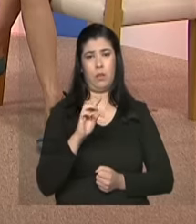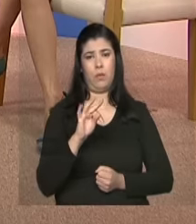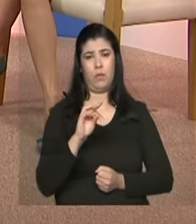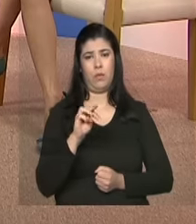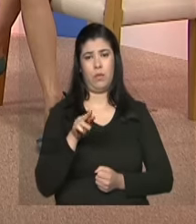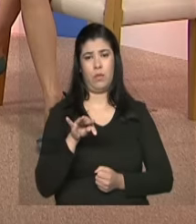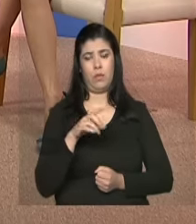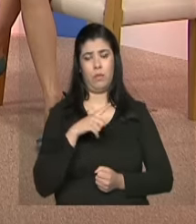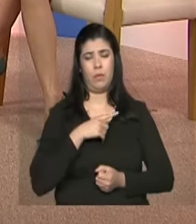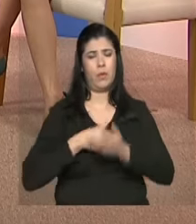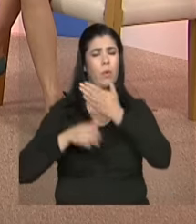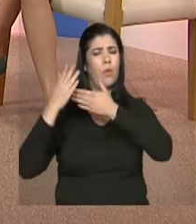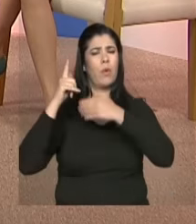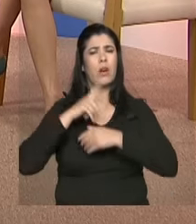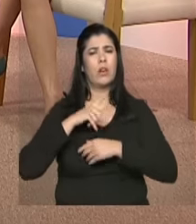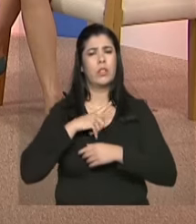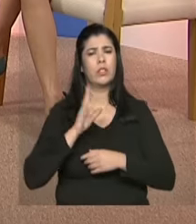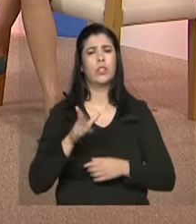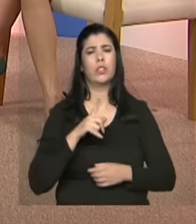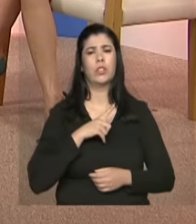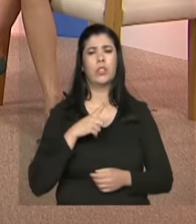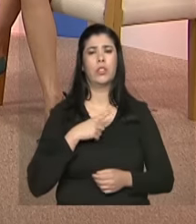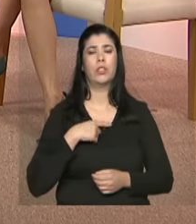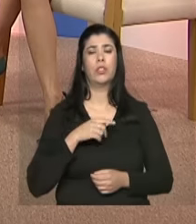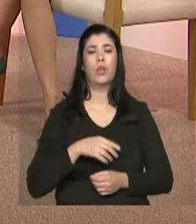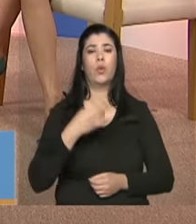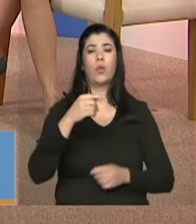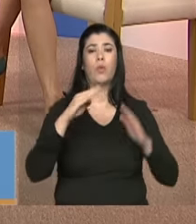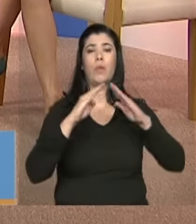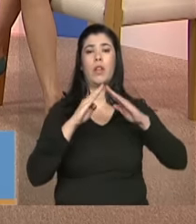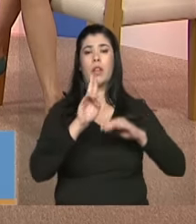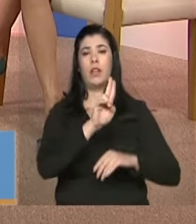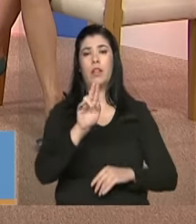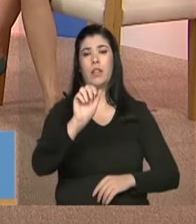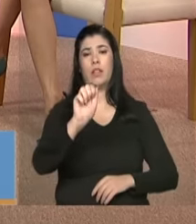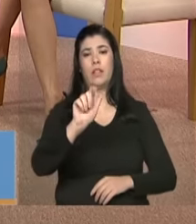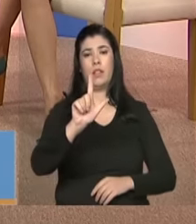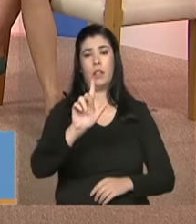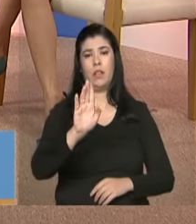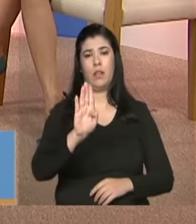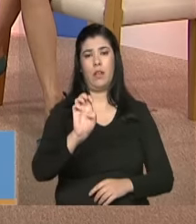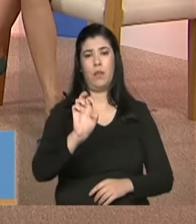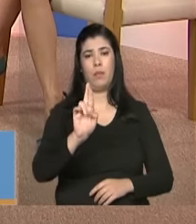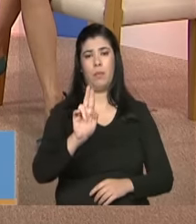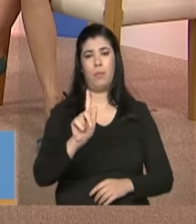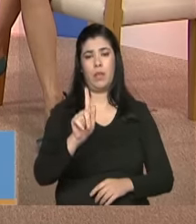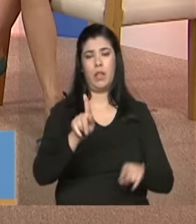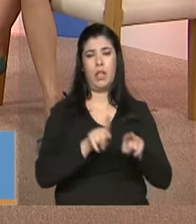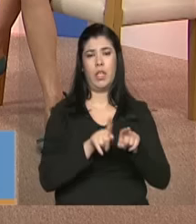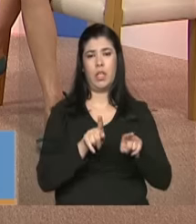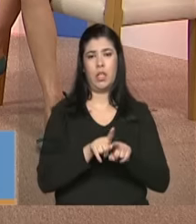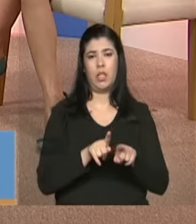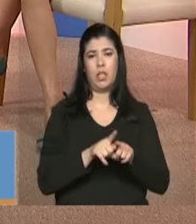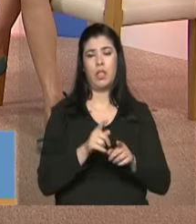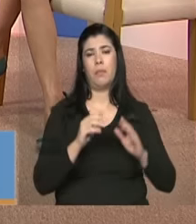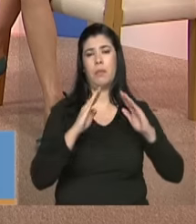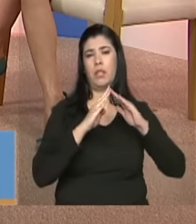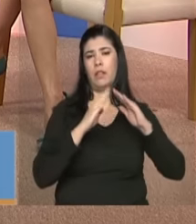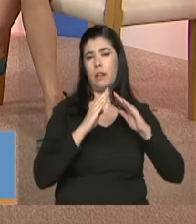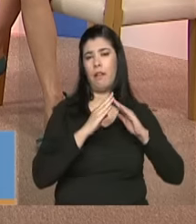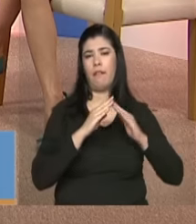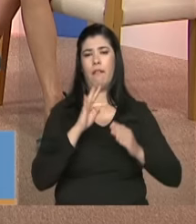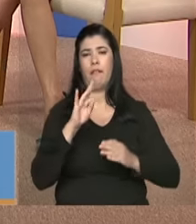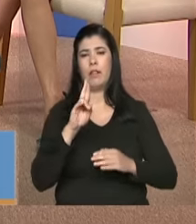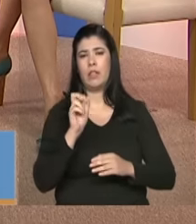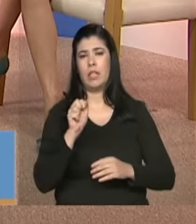tinha os albergues os serviços per noite justamente para essa população em situação de rua existem entidades que auxiliam na alimentação